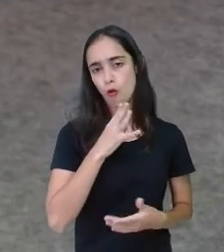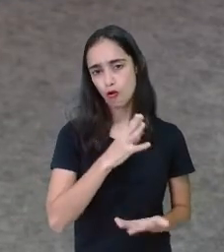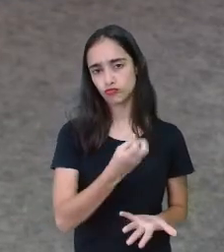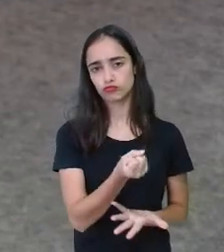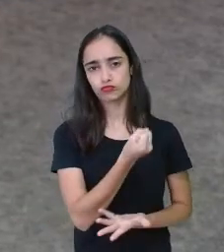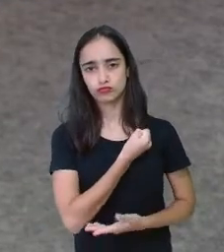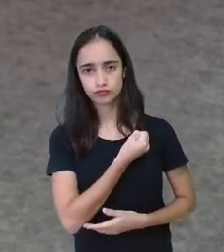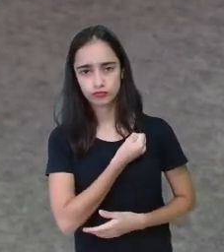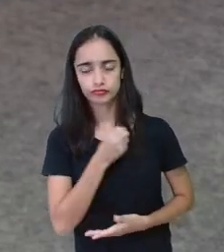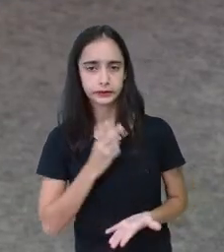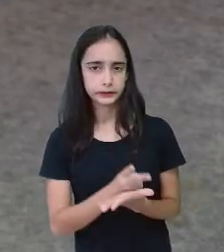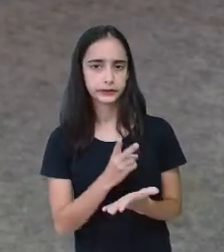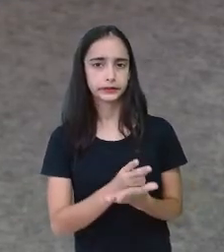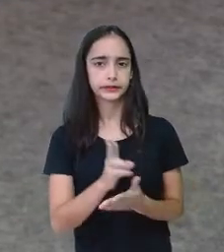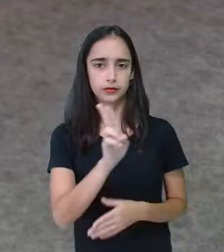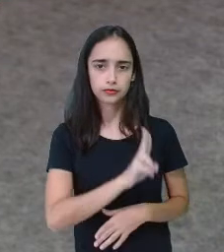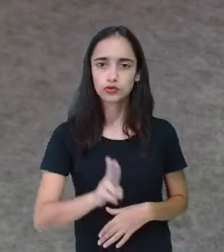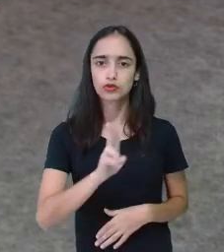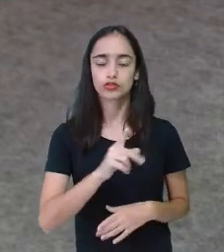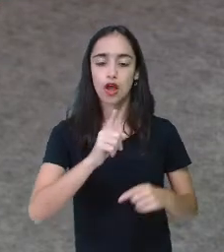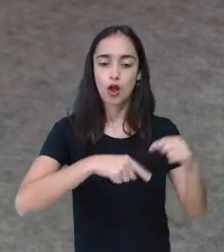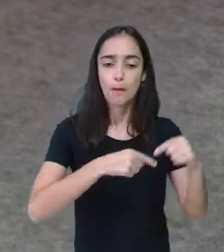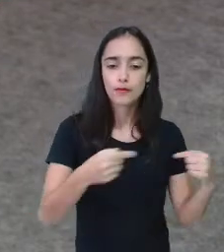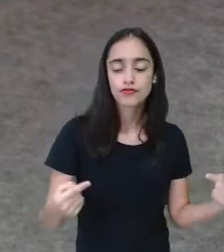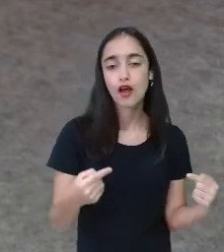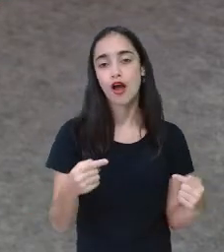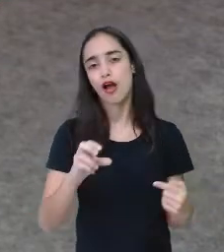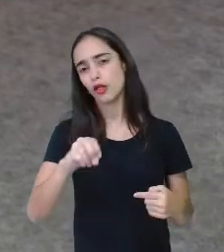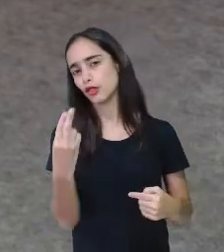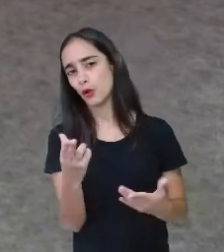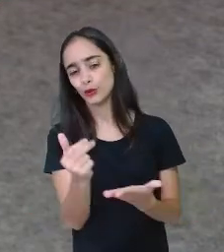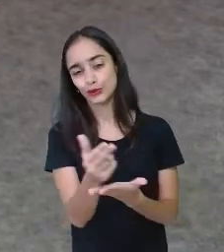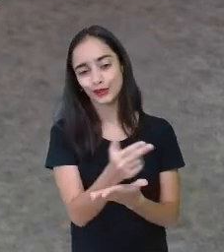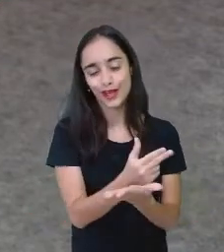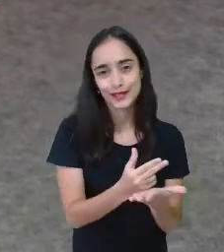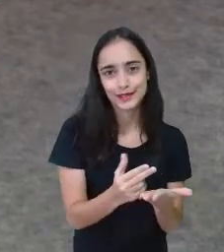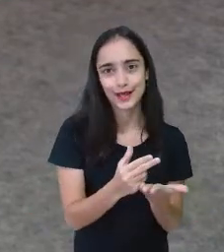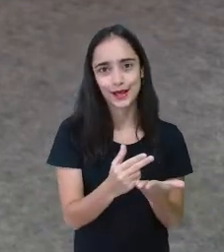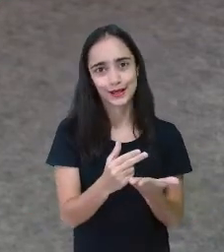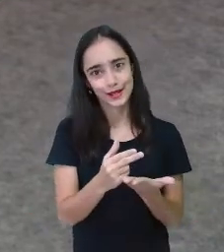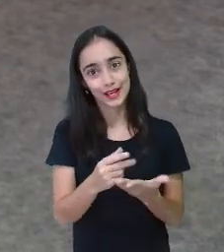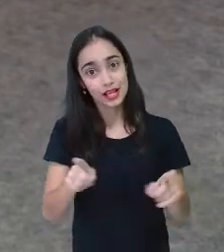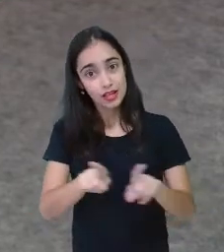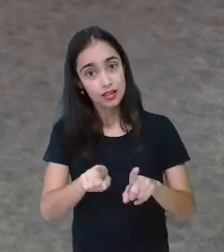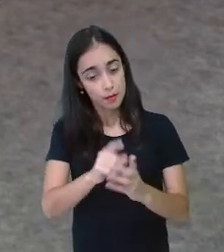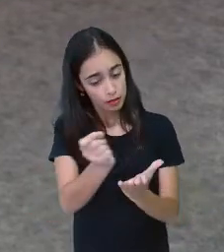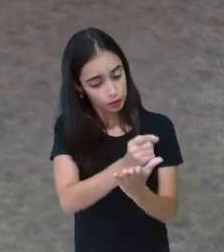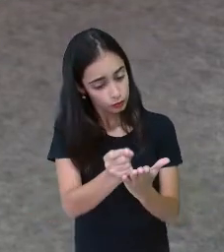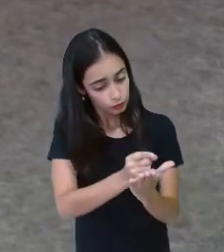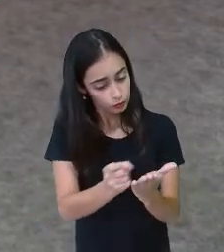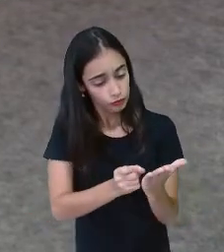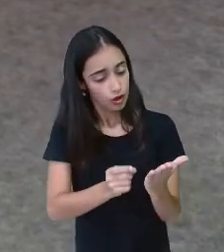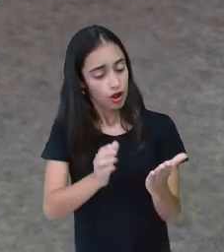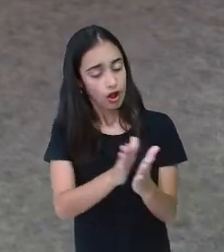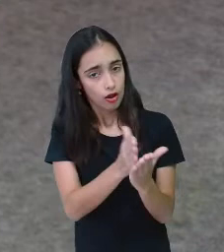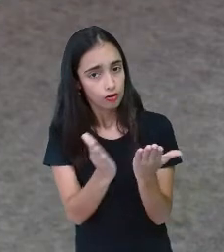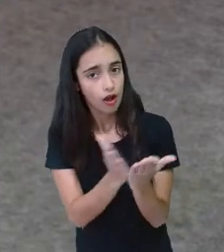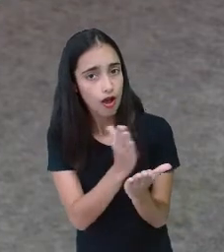usar um objeto e registrar no caderninho pelo número. Porque a gente vai aprendendo e assim, vai